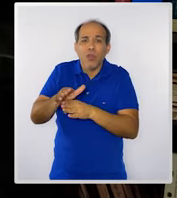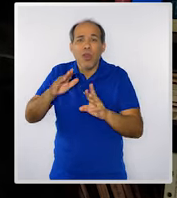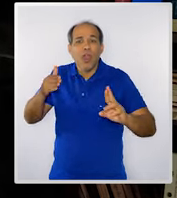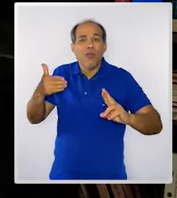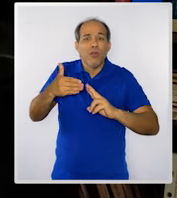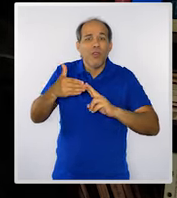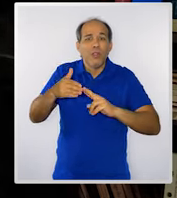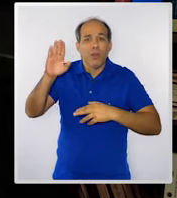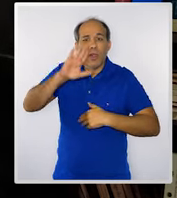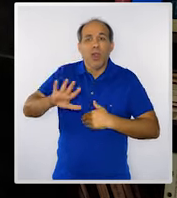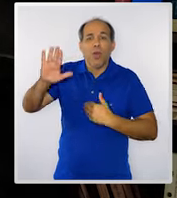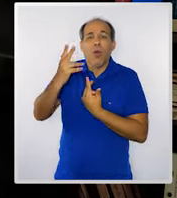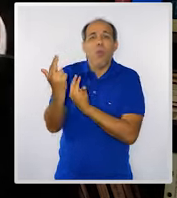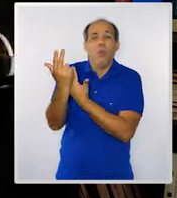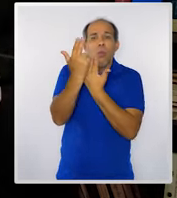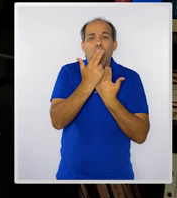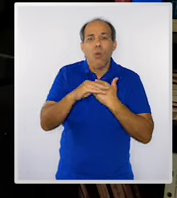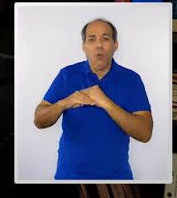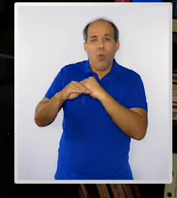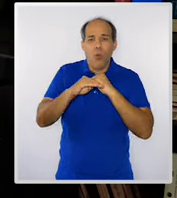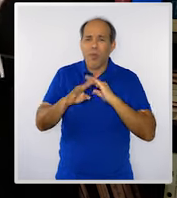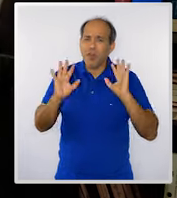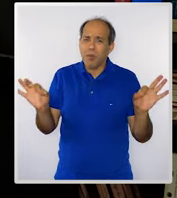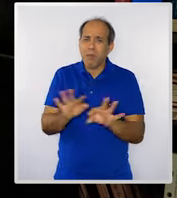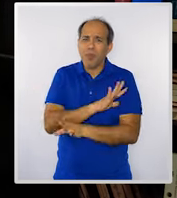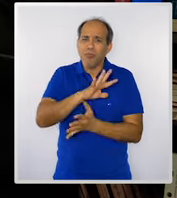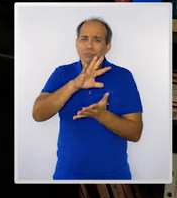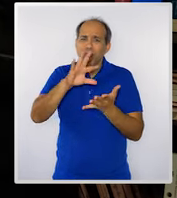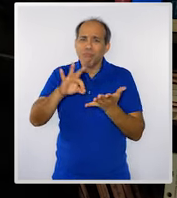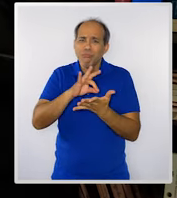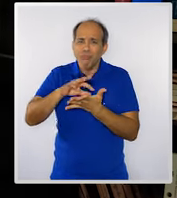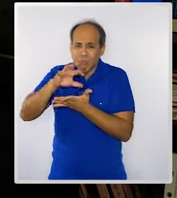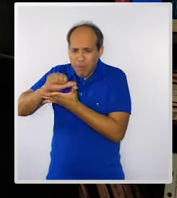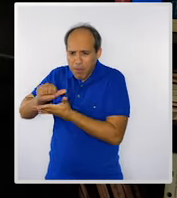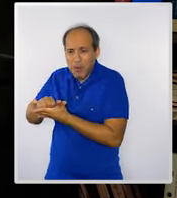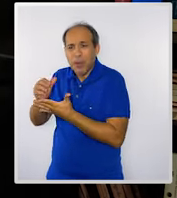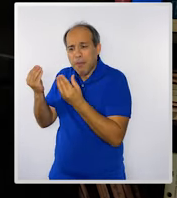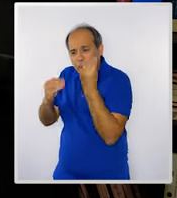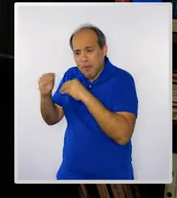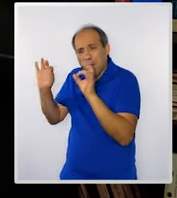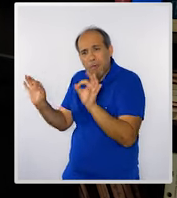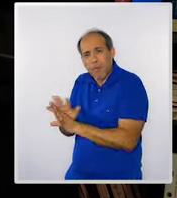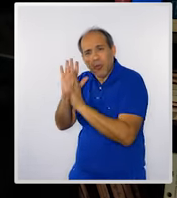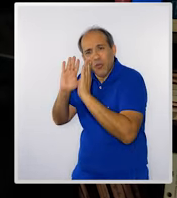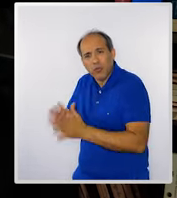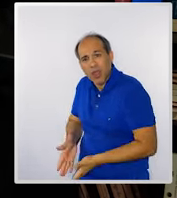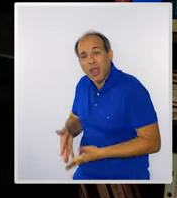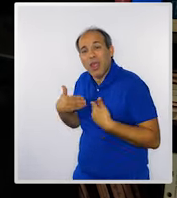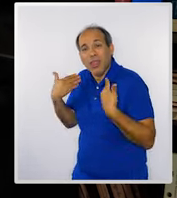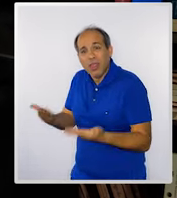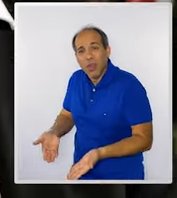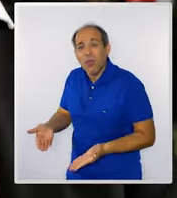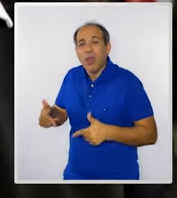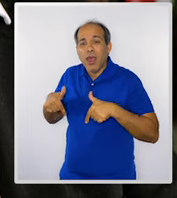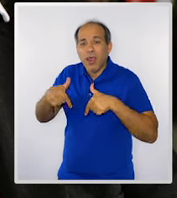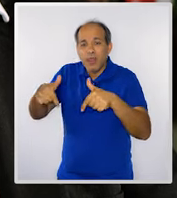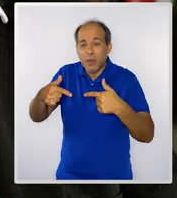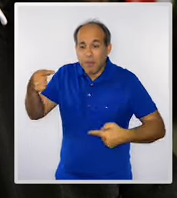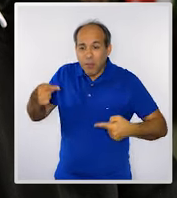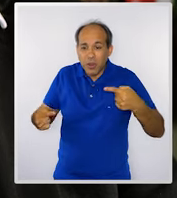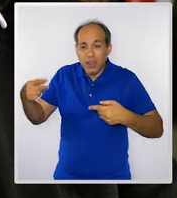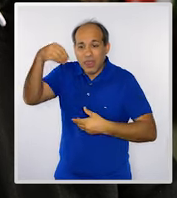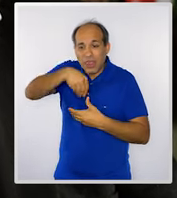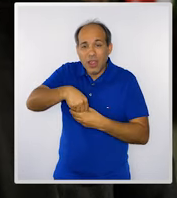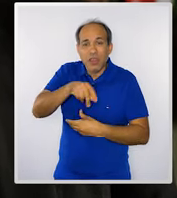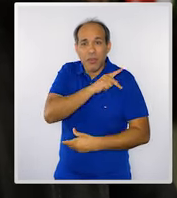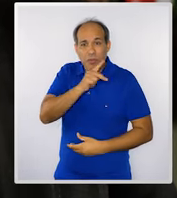nas bases nacionales comuns, tudo isso já está prescrito. É só aplicar isso. Então, a política, a ação pública que tem que